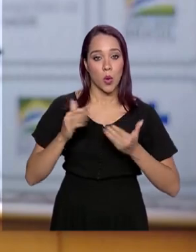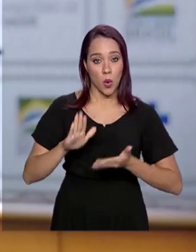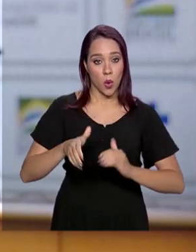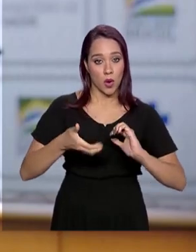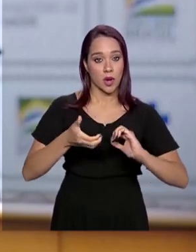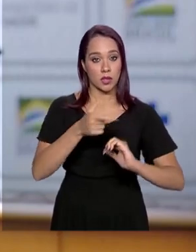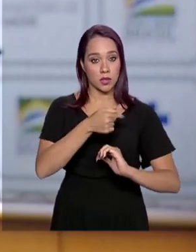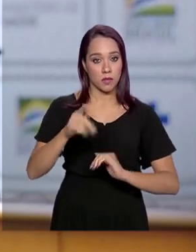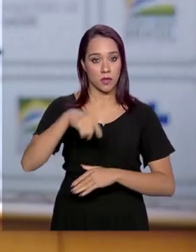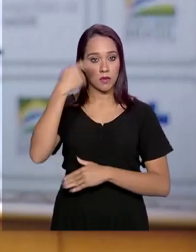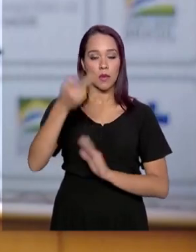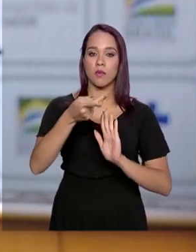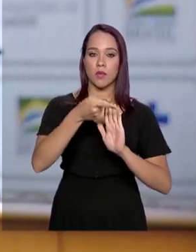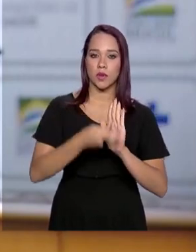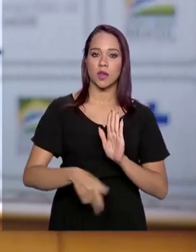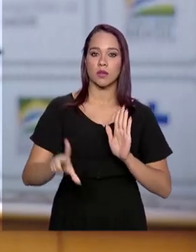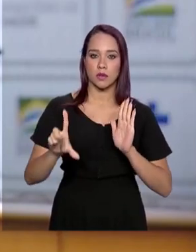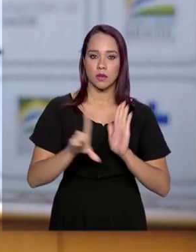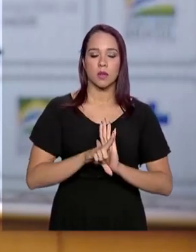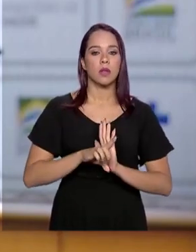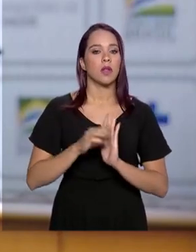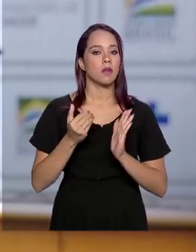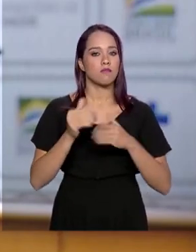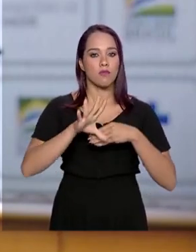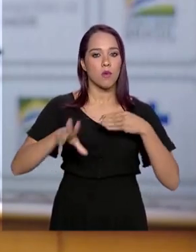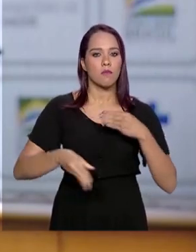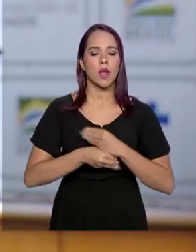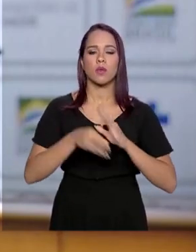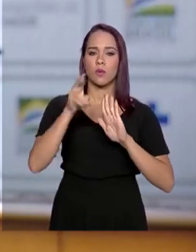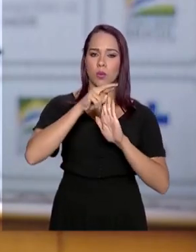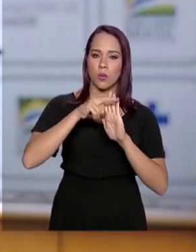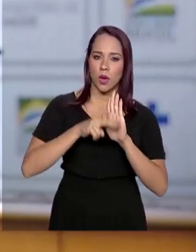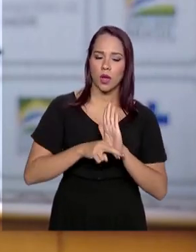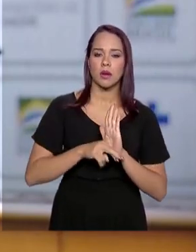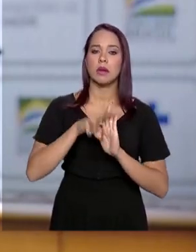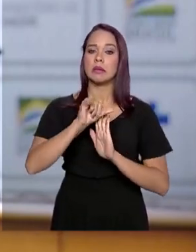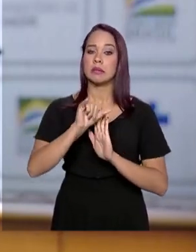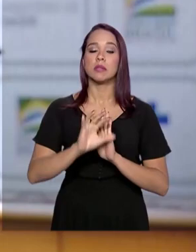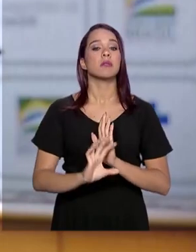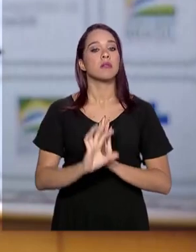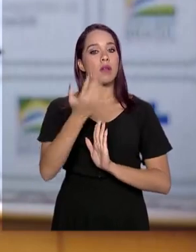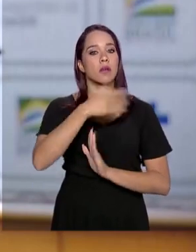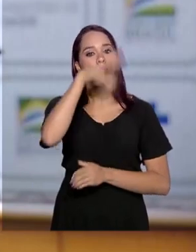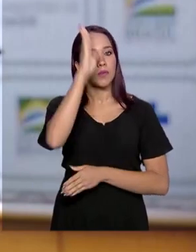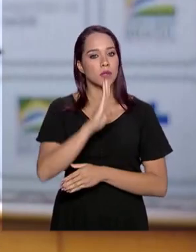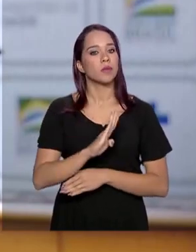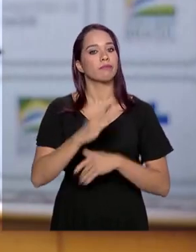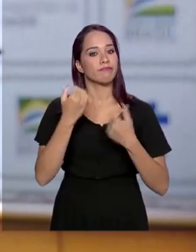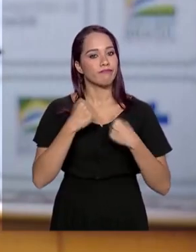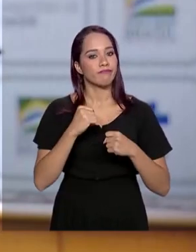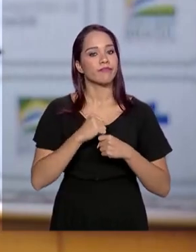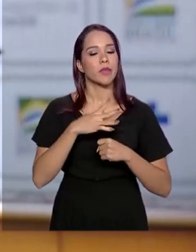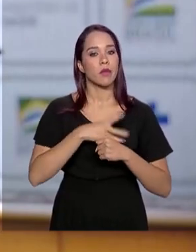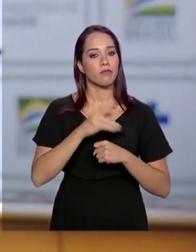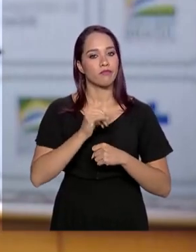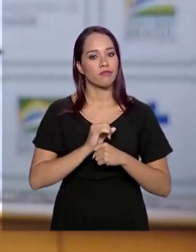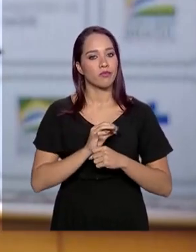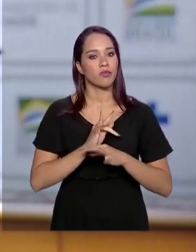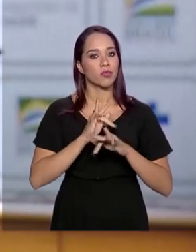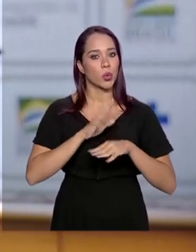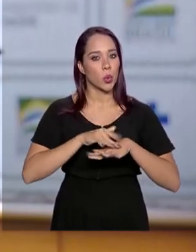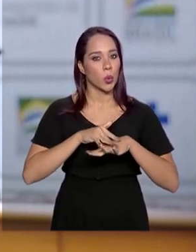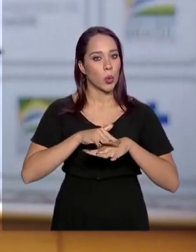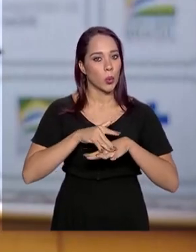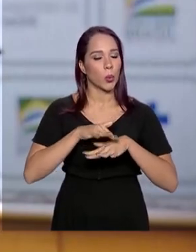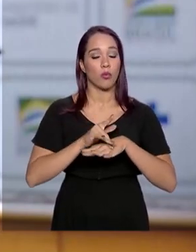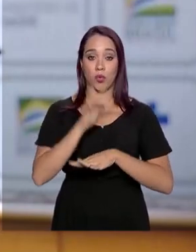semana que vem, um projeto de lei mais completo, com as regras para o caso de o Brasil precisar enfrentar epidemias futuras. Nessa